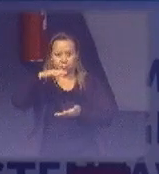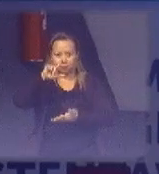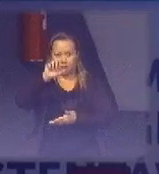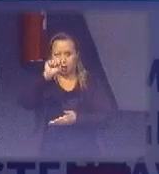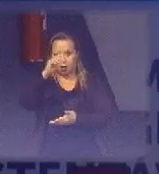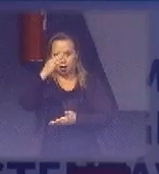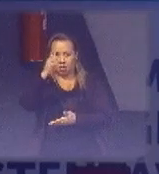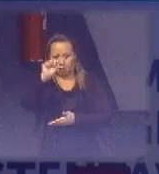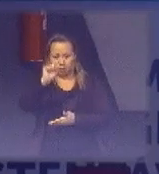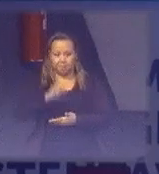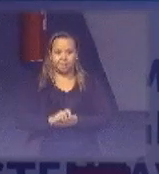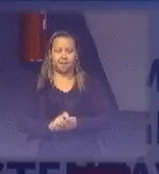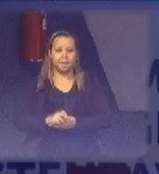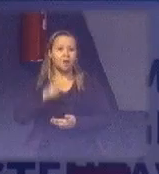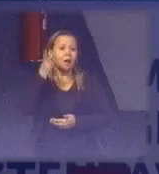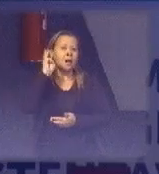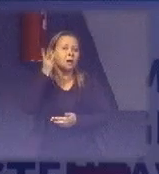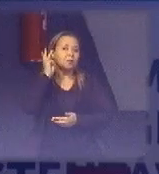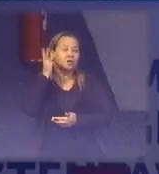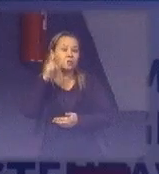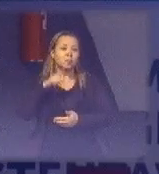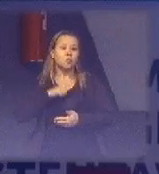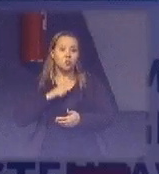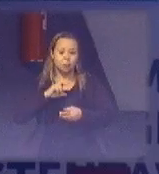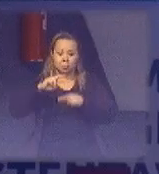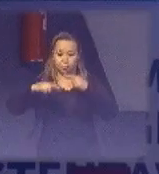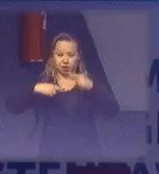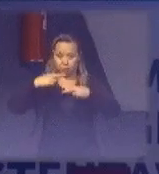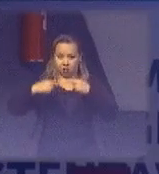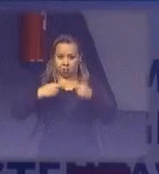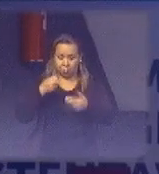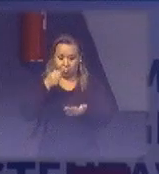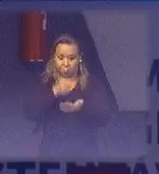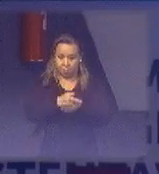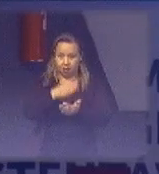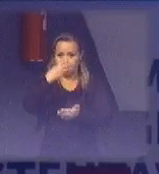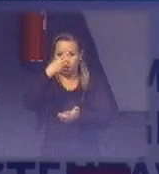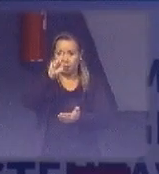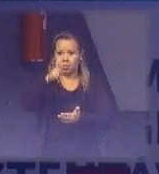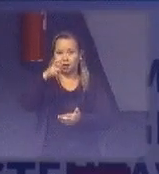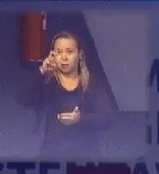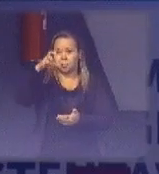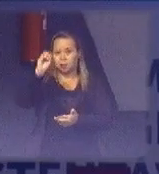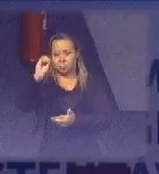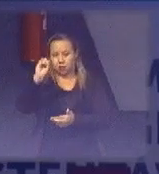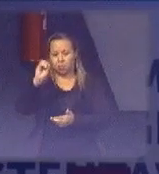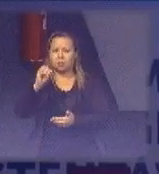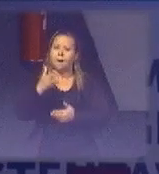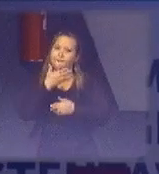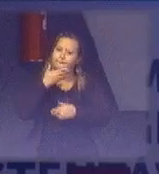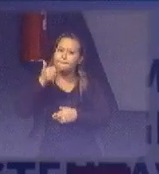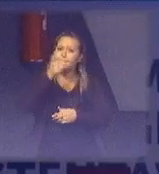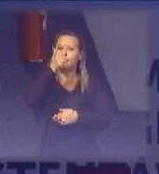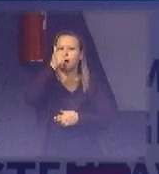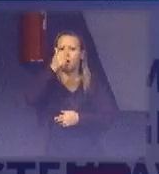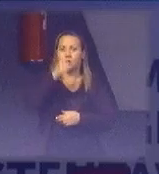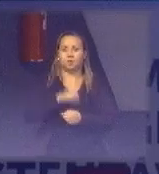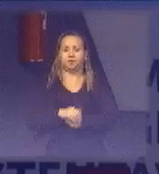nós temos uma recicladora que paga R$,50. Isso é melhor porque você precisa arrecadar menos lacres.